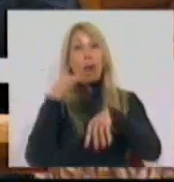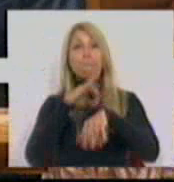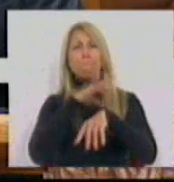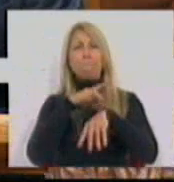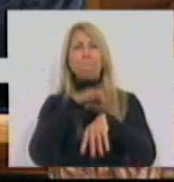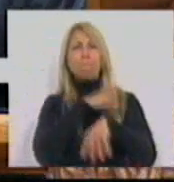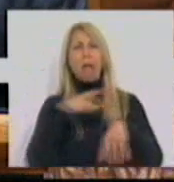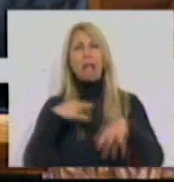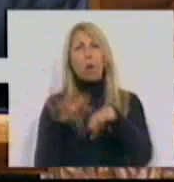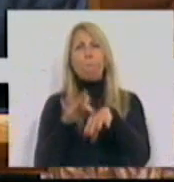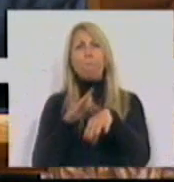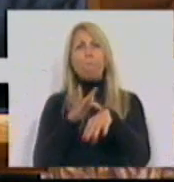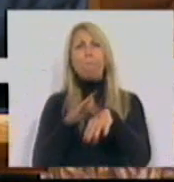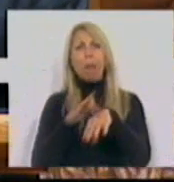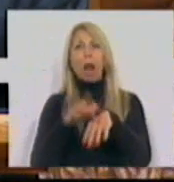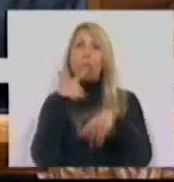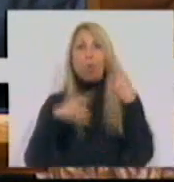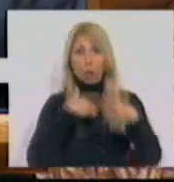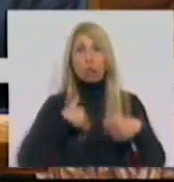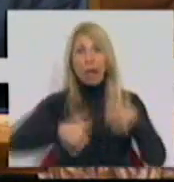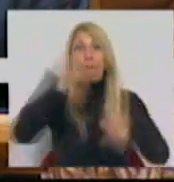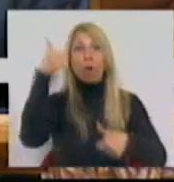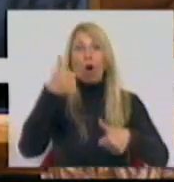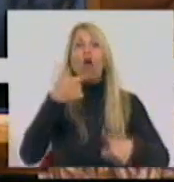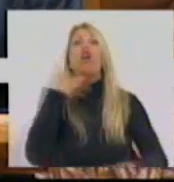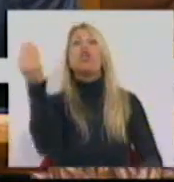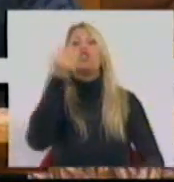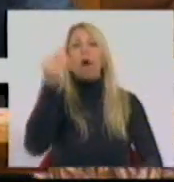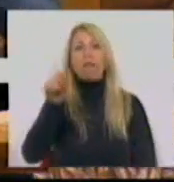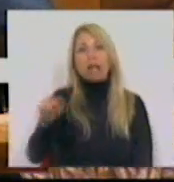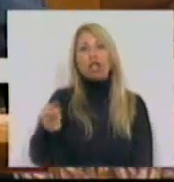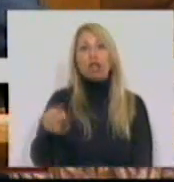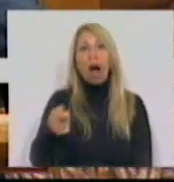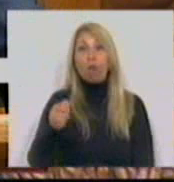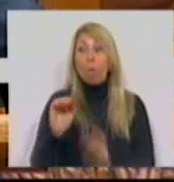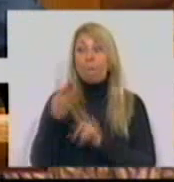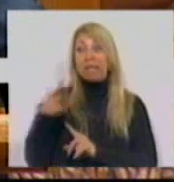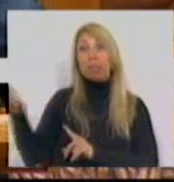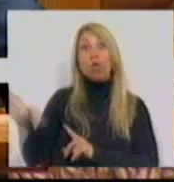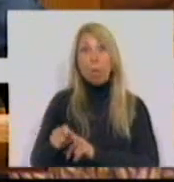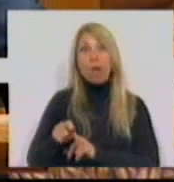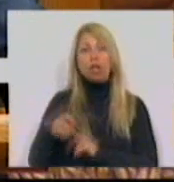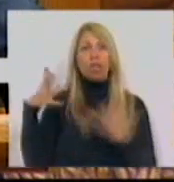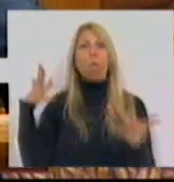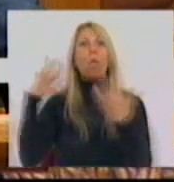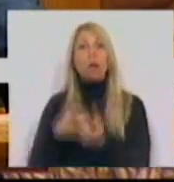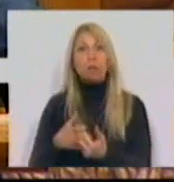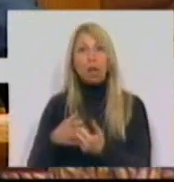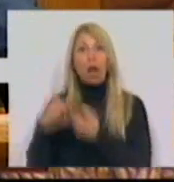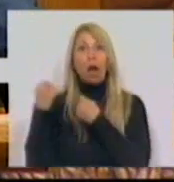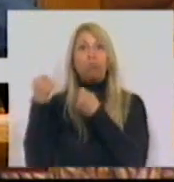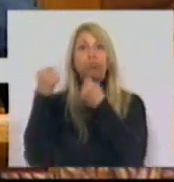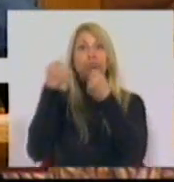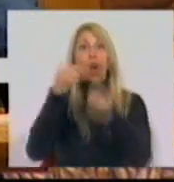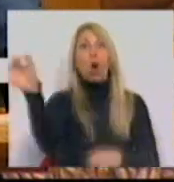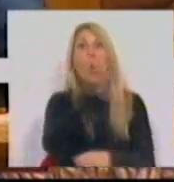está melhor. Perguntem aos jovens de Chaves, que teve um acidente no início do mês e foi obrigada por correr 400 quilómetros para ser visto por